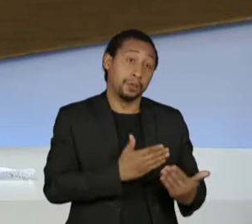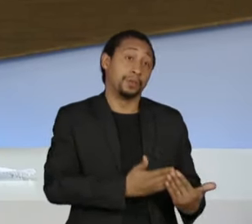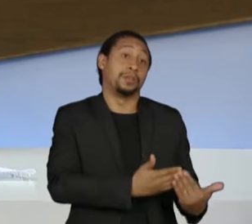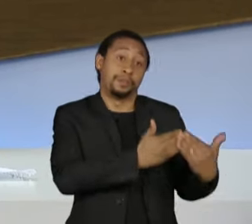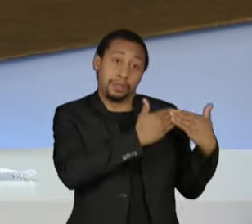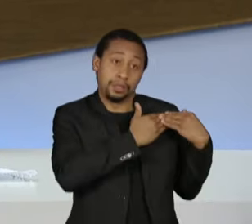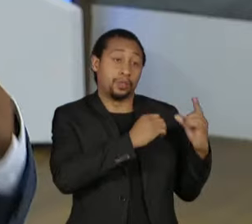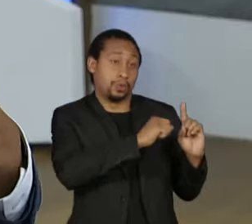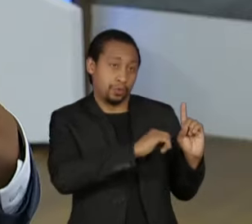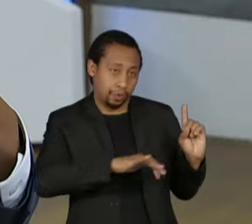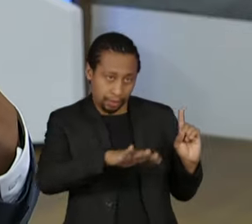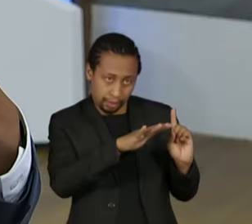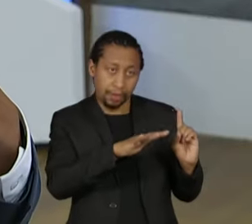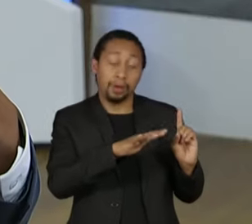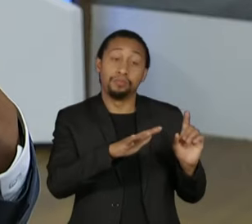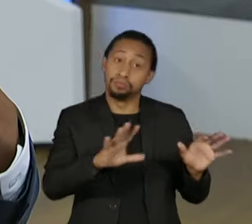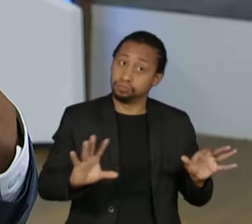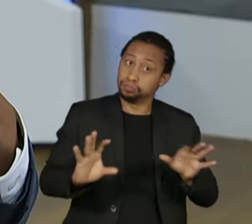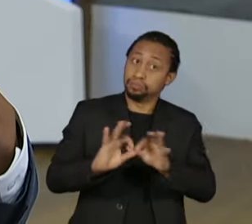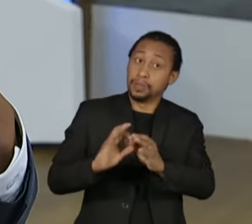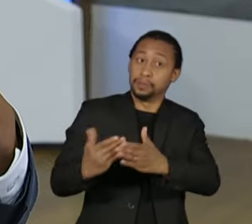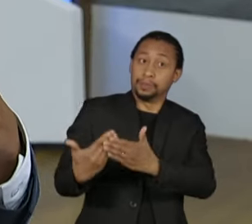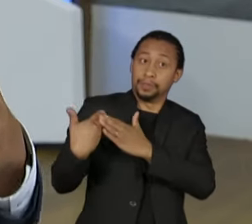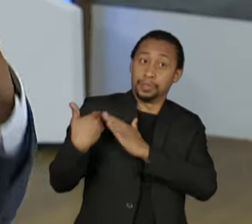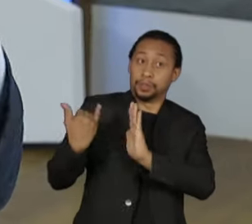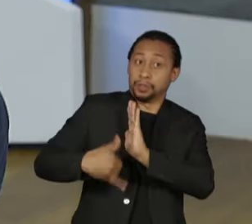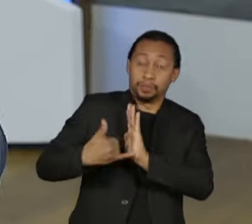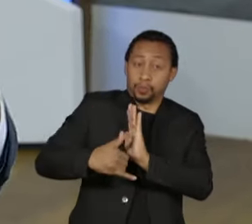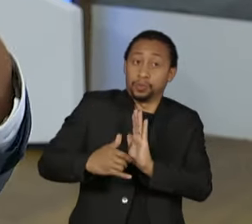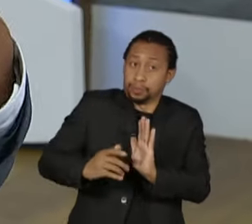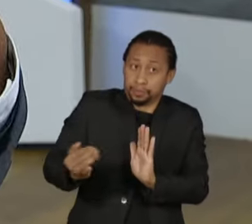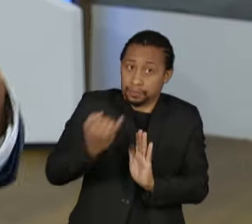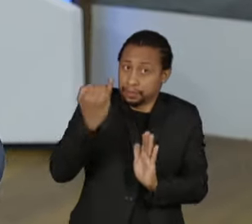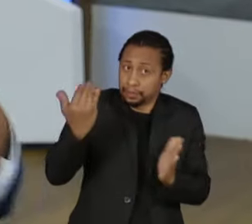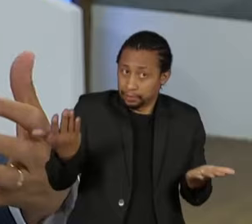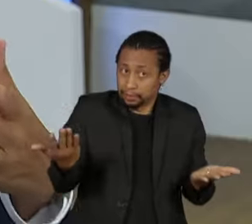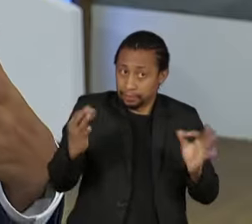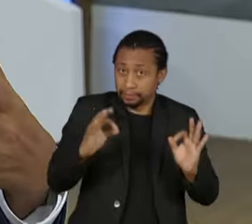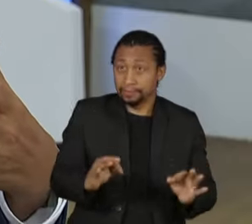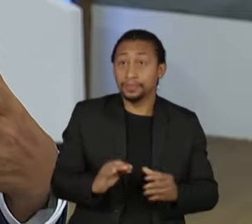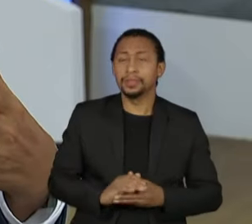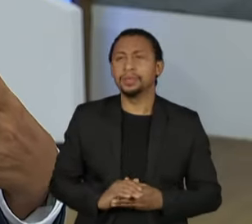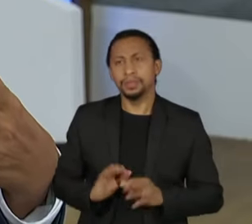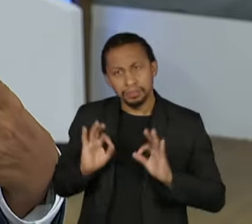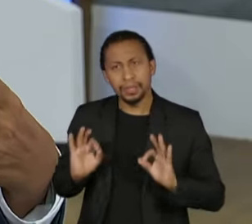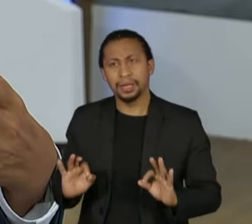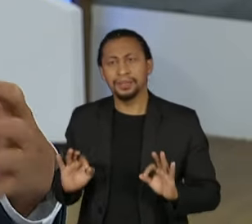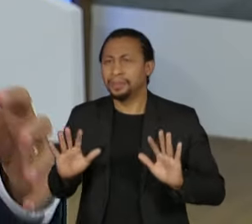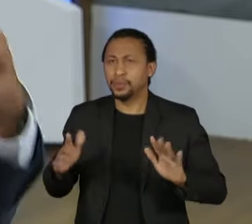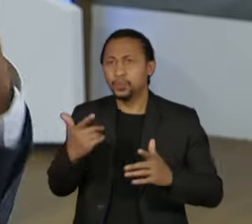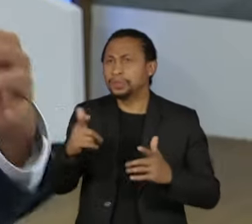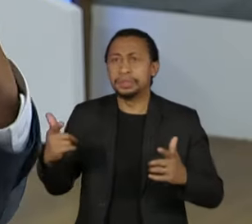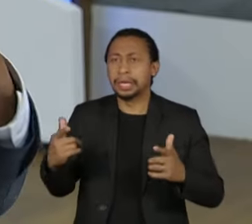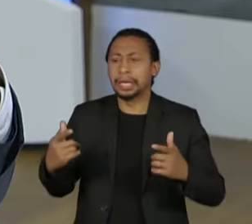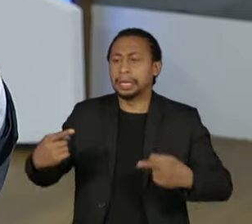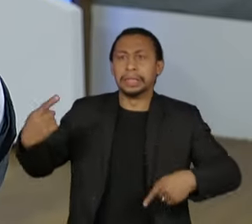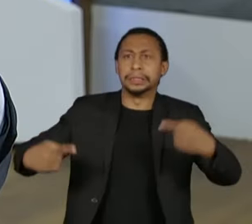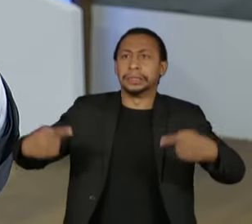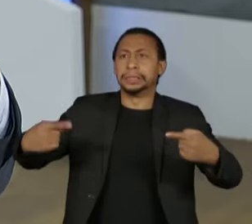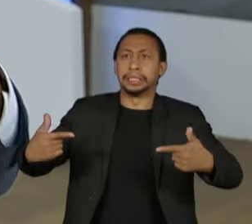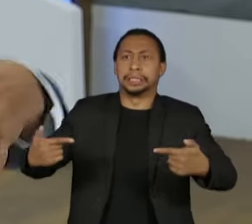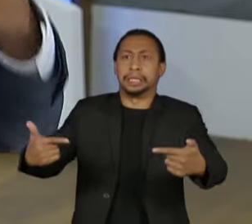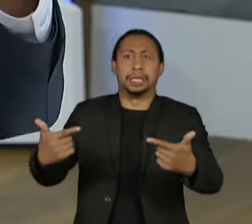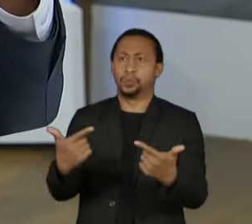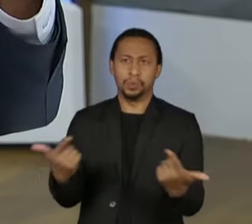responsabilidade fiscal. Concordo plenamente. Não há uma guerra entre as duas. Apenas o